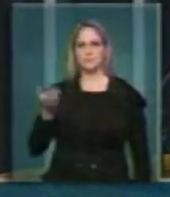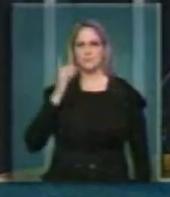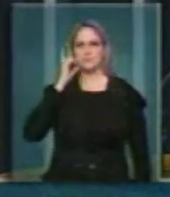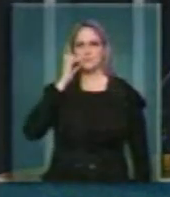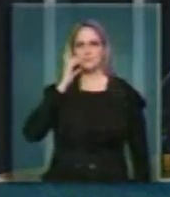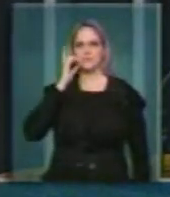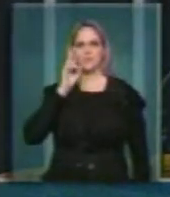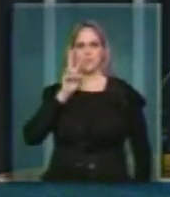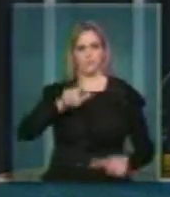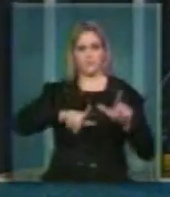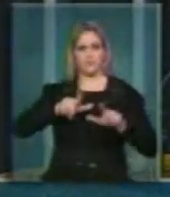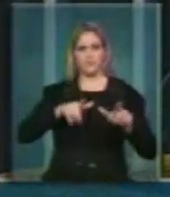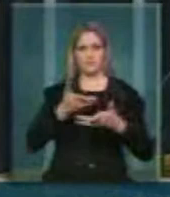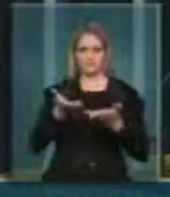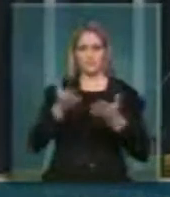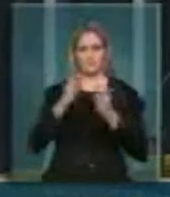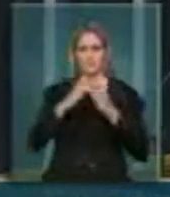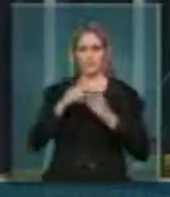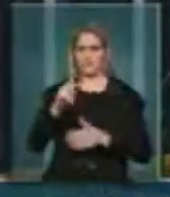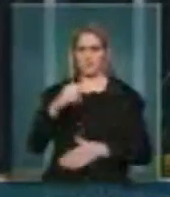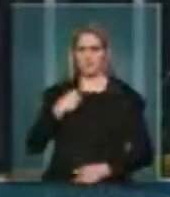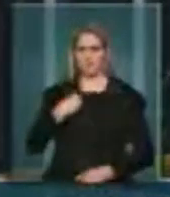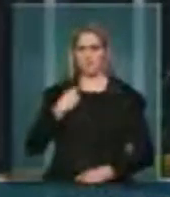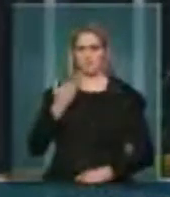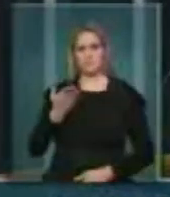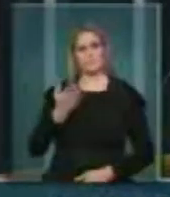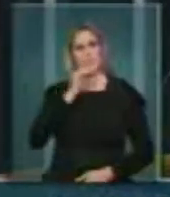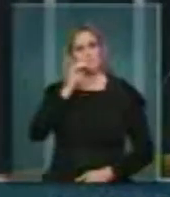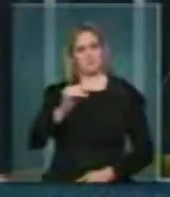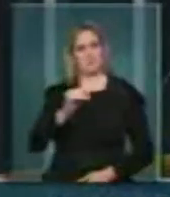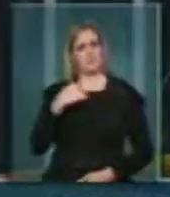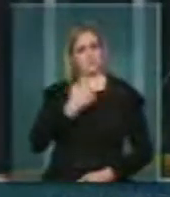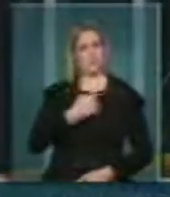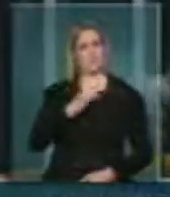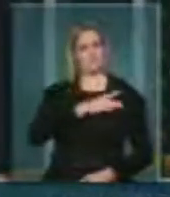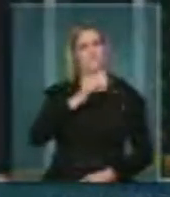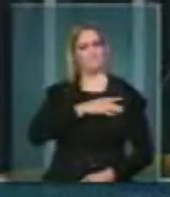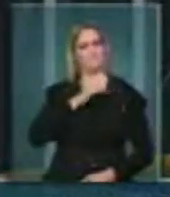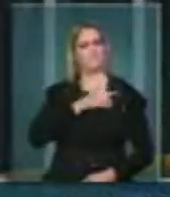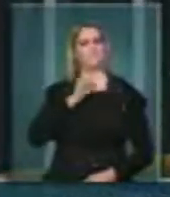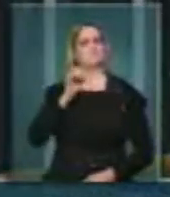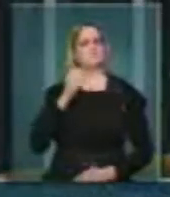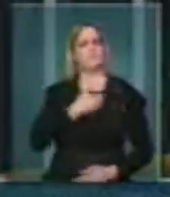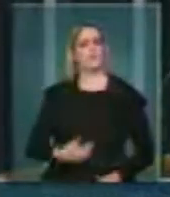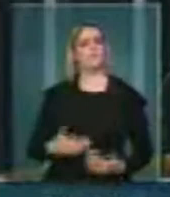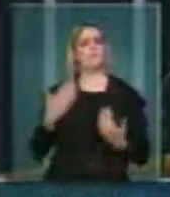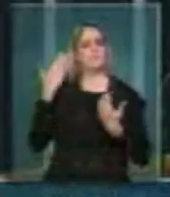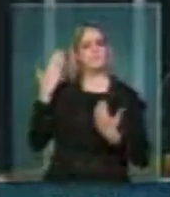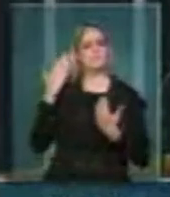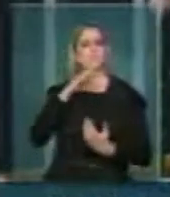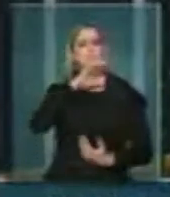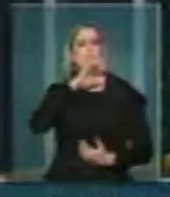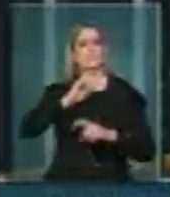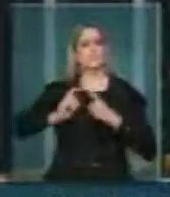nos assistem nas suas residências. É exatamente pelo temor, pelo receio do mau uso, da malversação